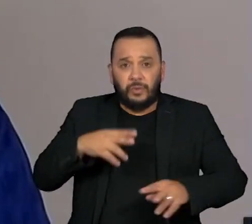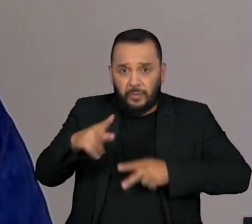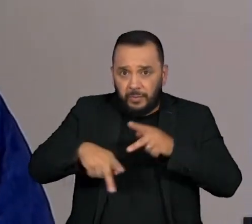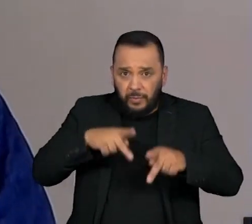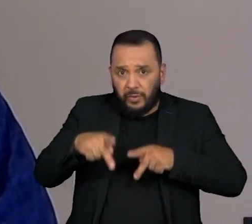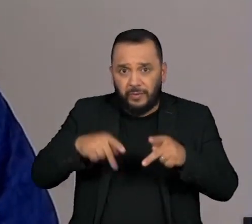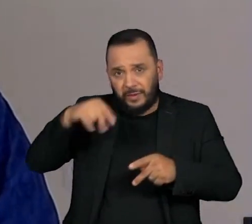juzgando. o E